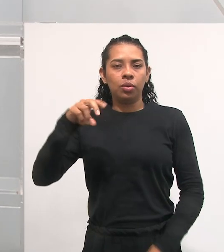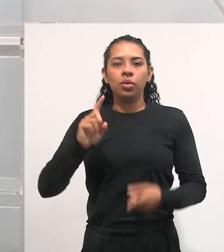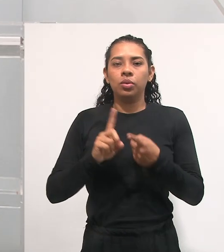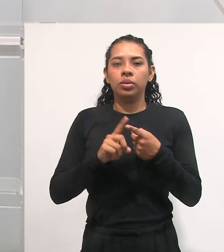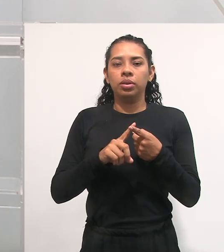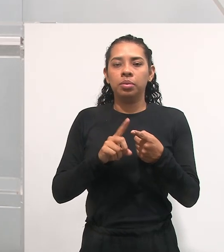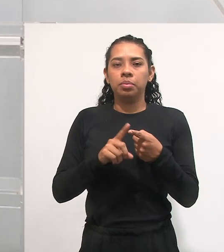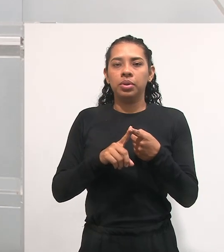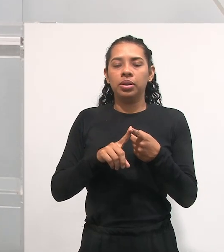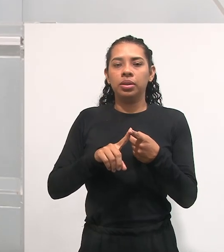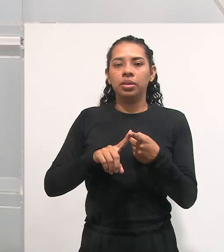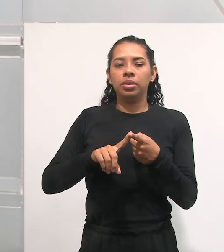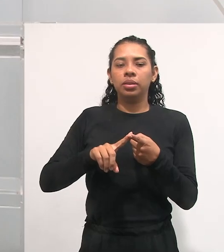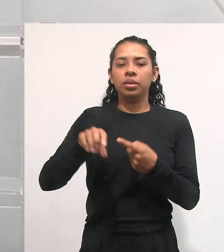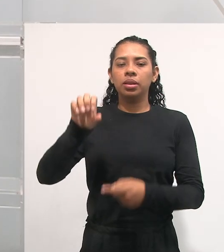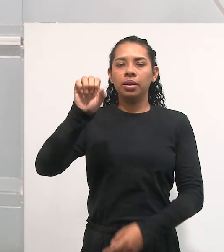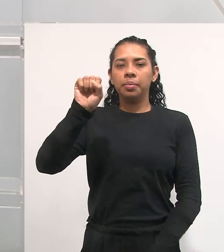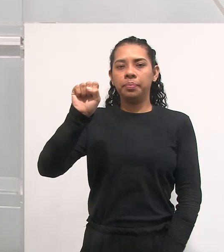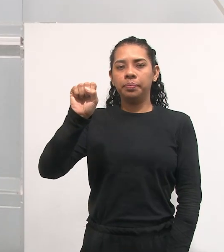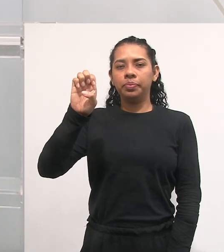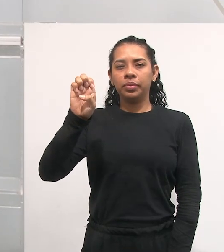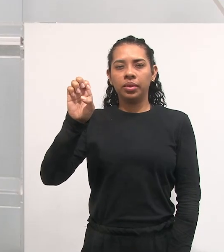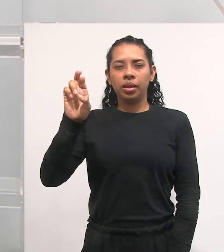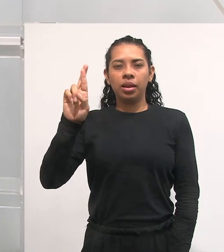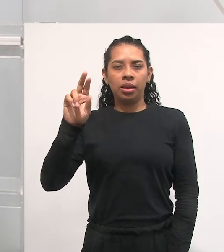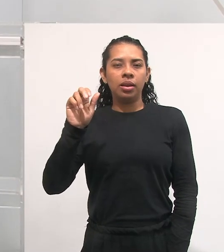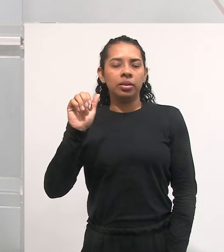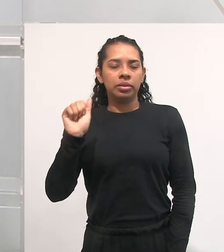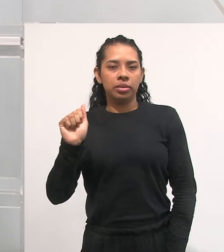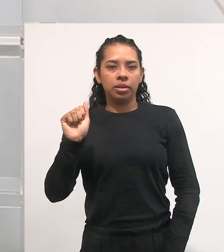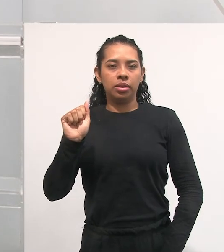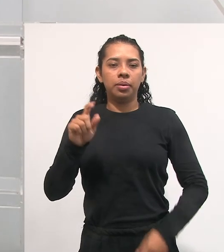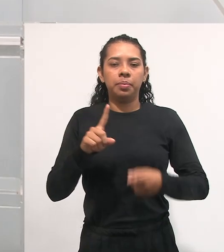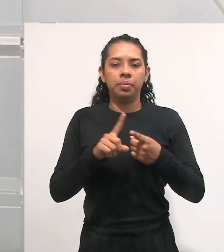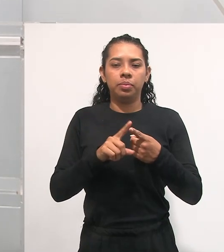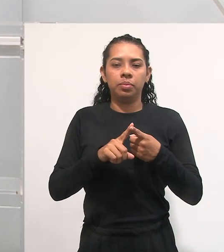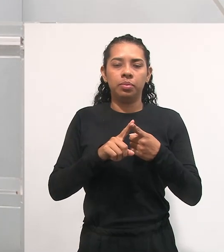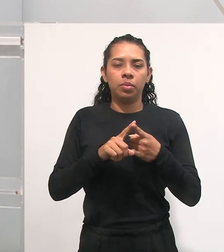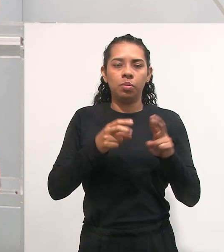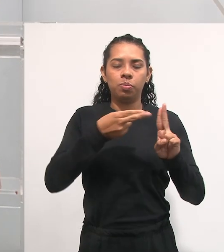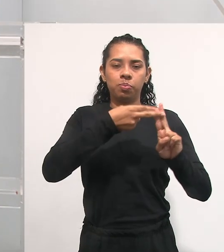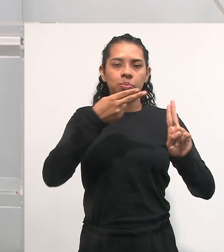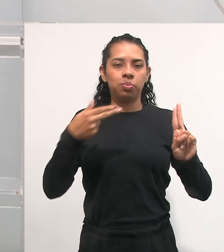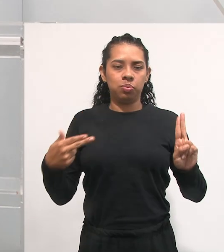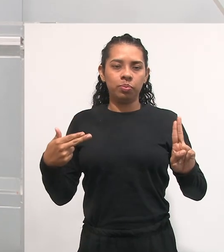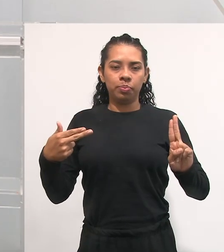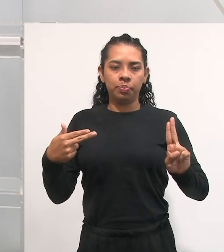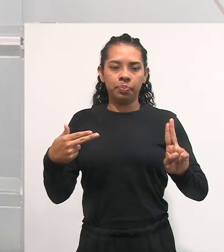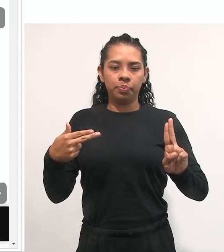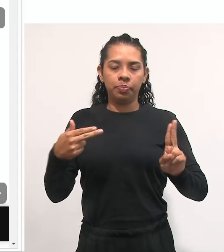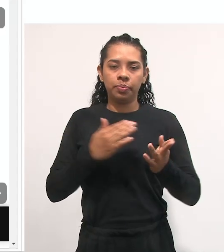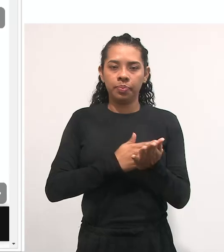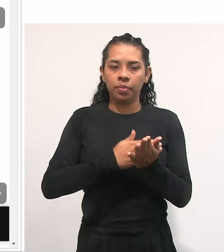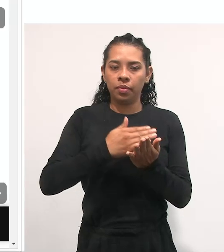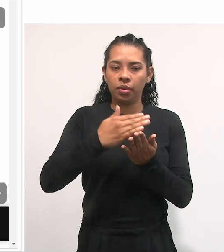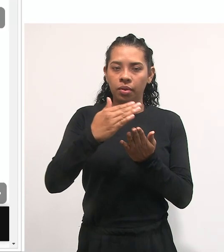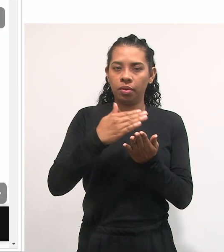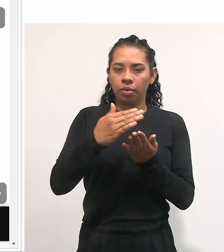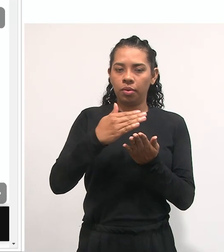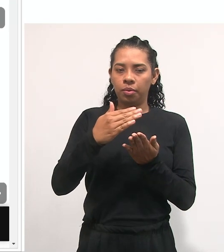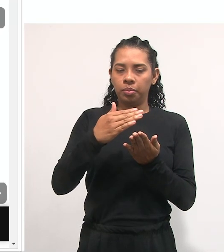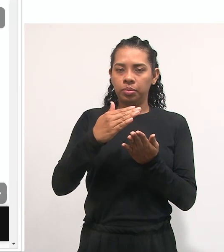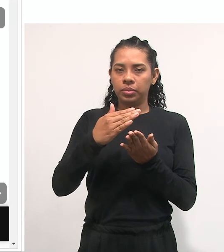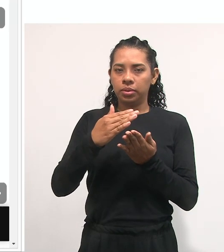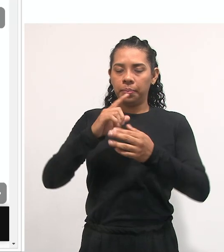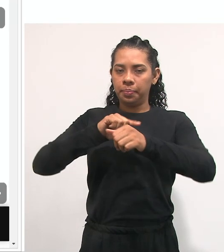Serafim. Uma pesquisadora de processos avaliativos do Instituto de Tecnologia. Então a gente vai conhecer a nossa